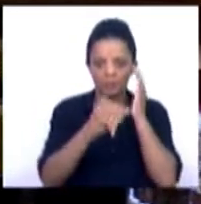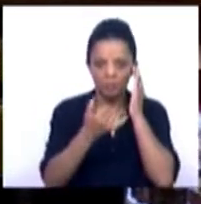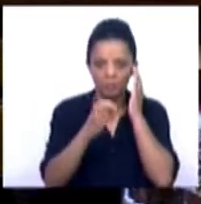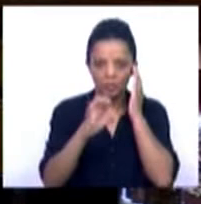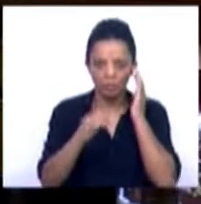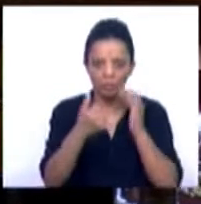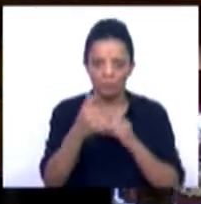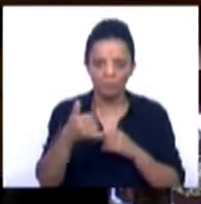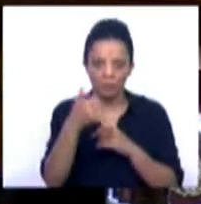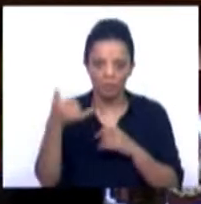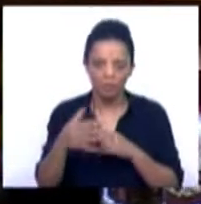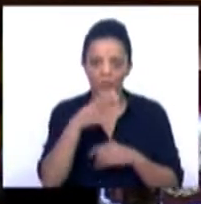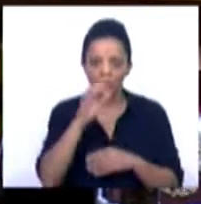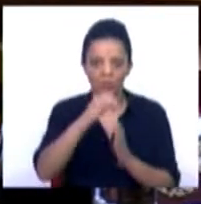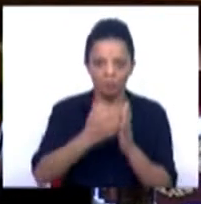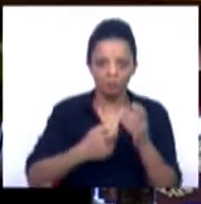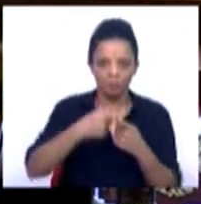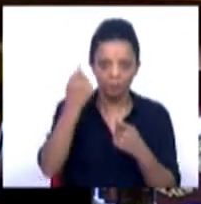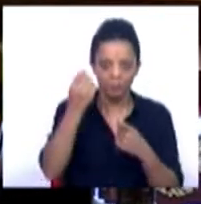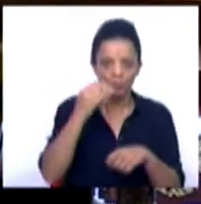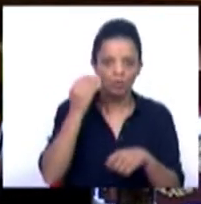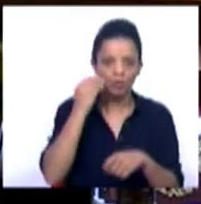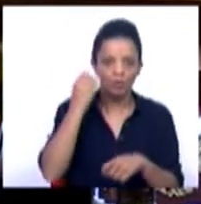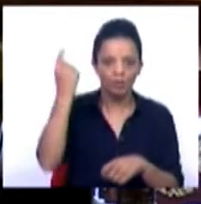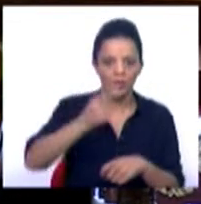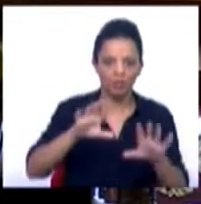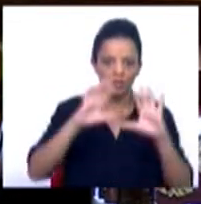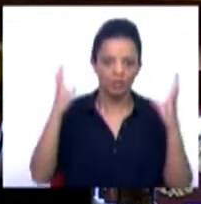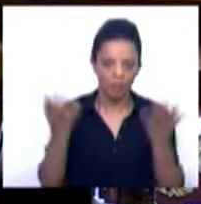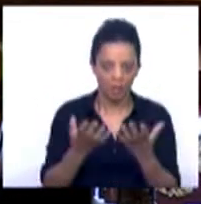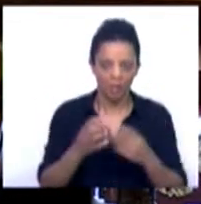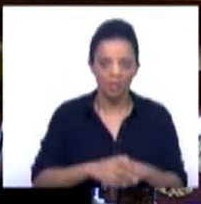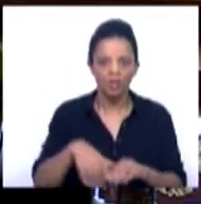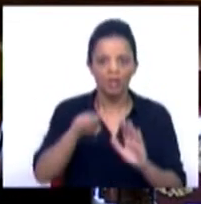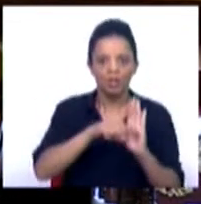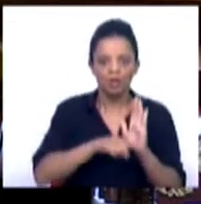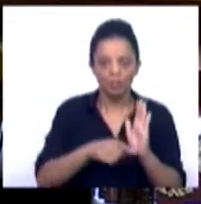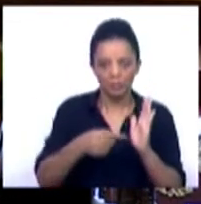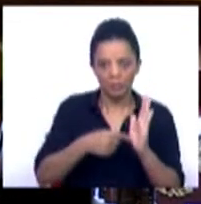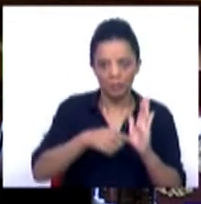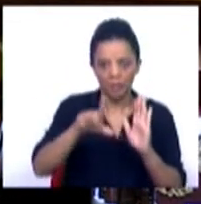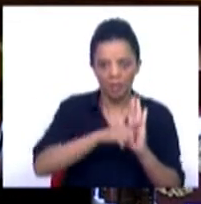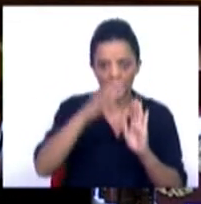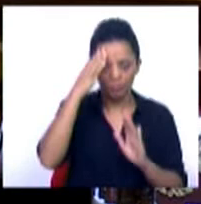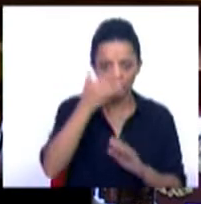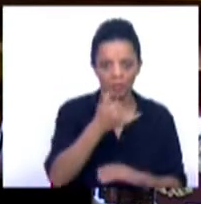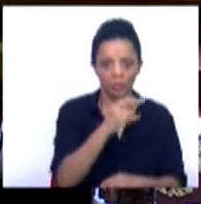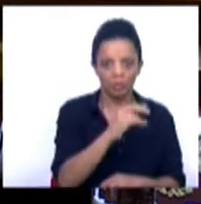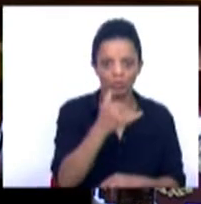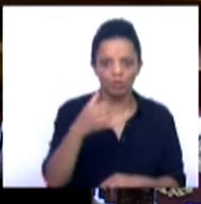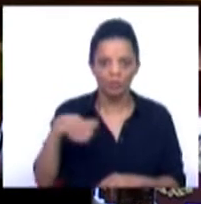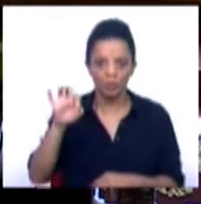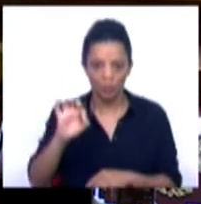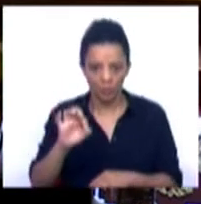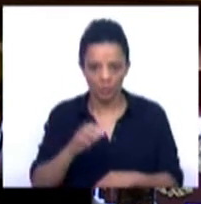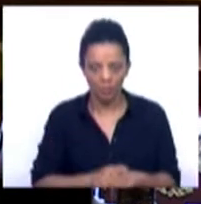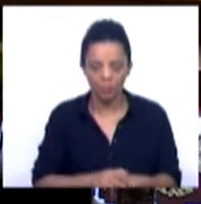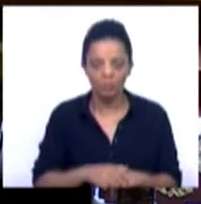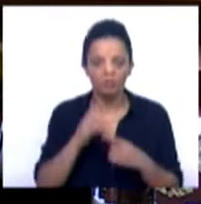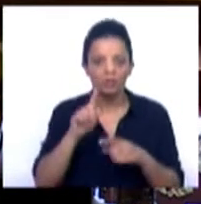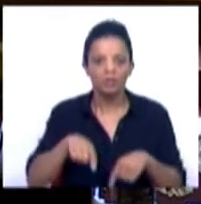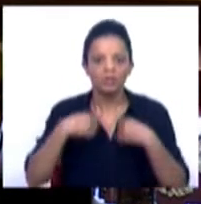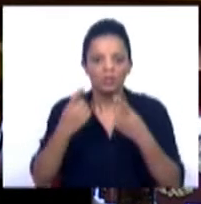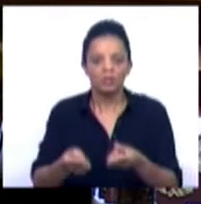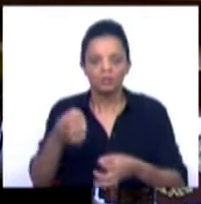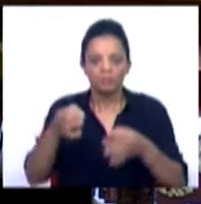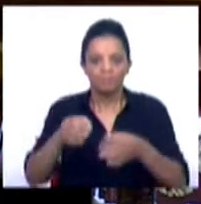de 2022, declarou em Constitucionalidade com força obrigatória geral de normas contidas na Lei nº 32 de 2008, que transpôs